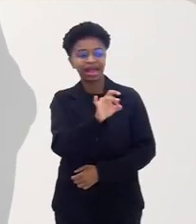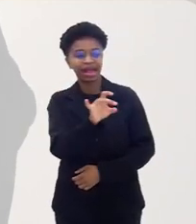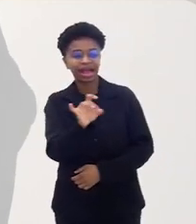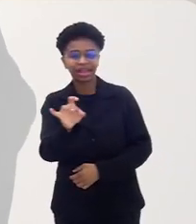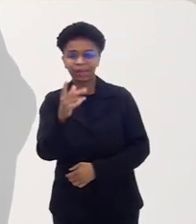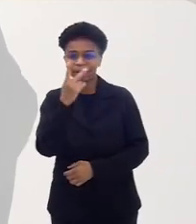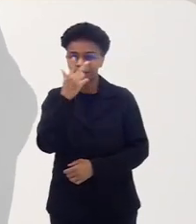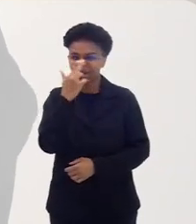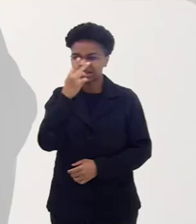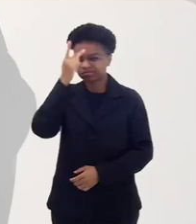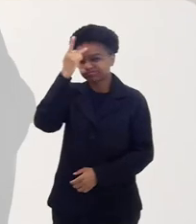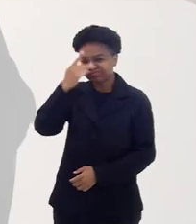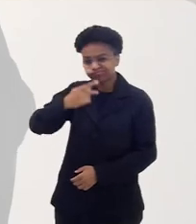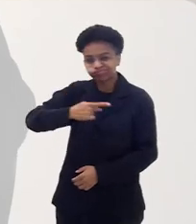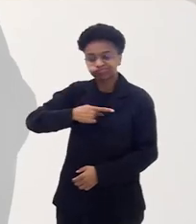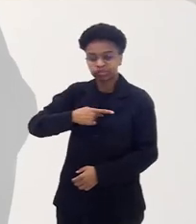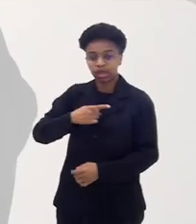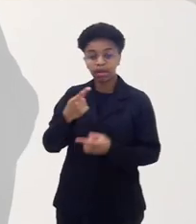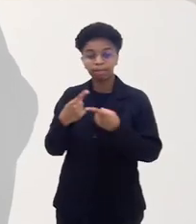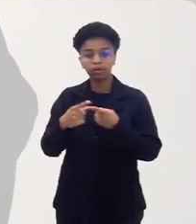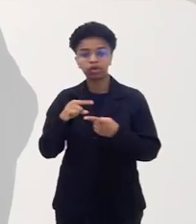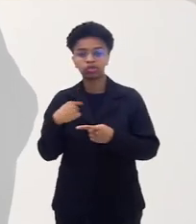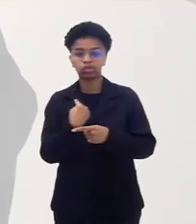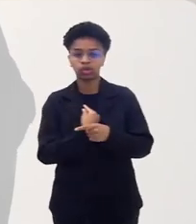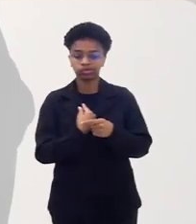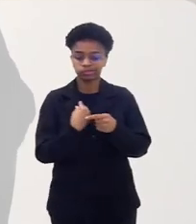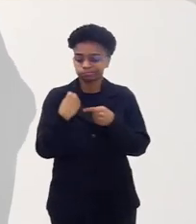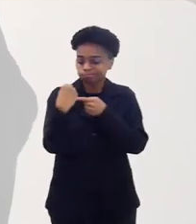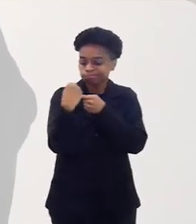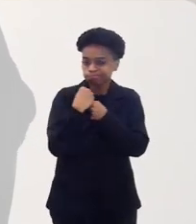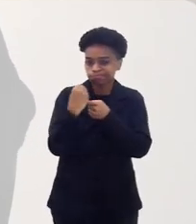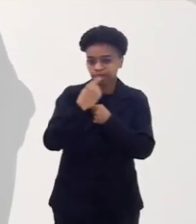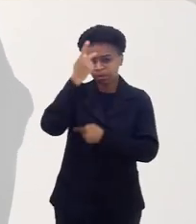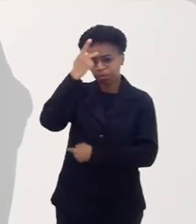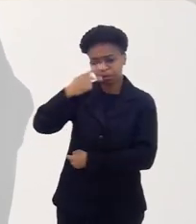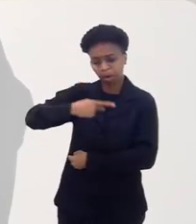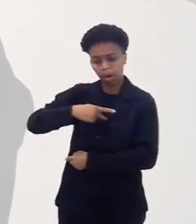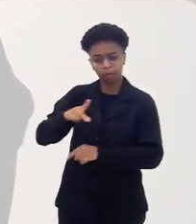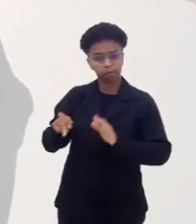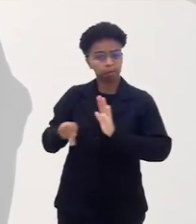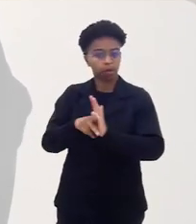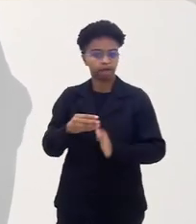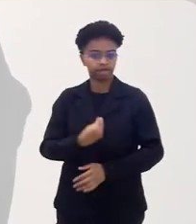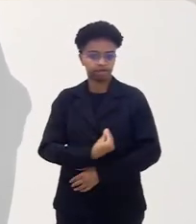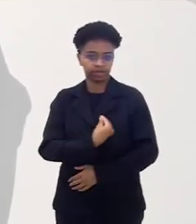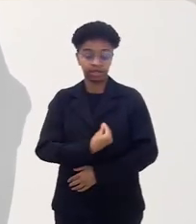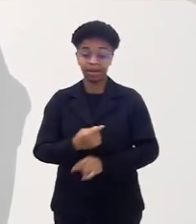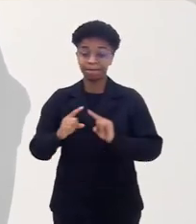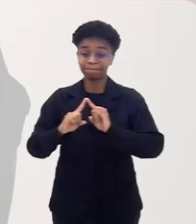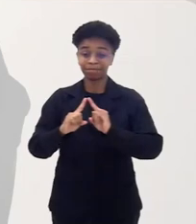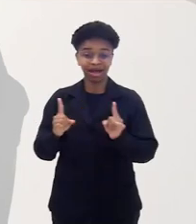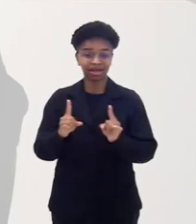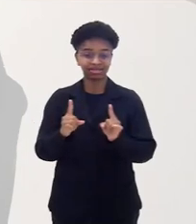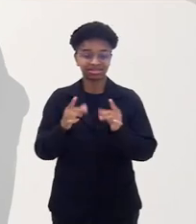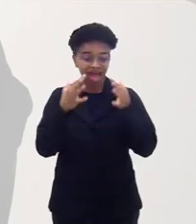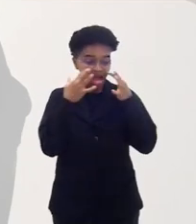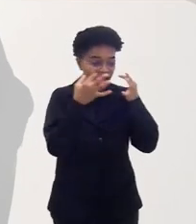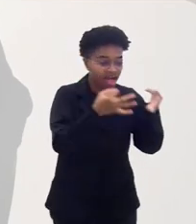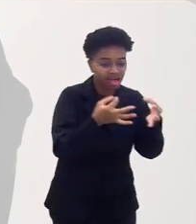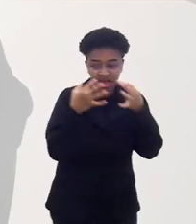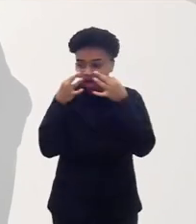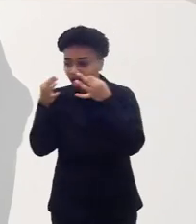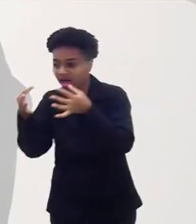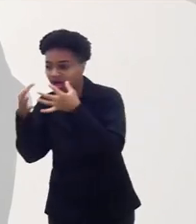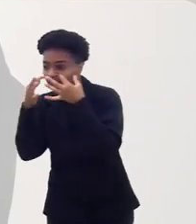uma forma muito egoísta. Nós cuidamos do nosso umbigo, cuidamos da nossa vida, mas não damos a mesma atenção